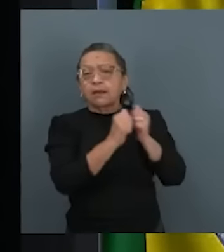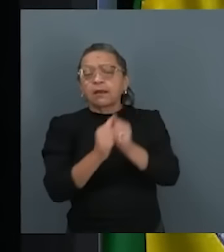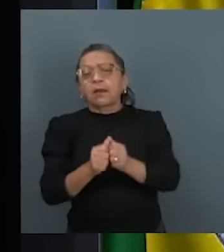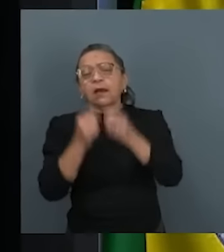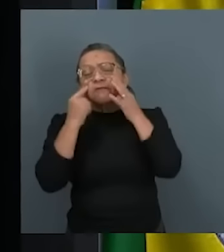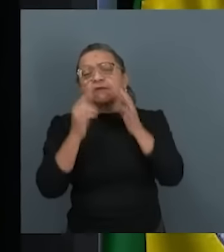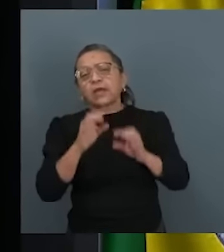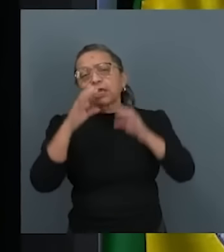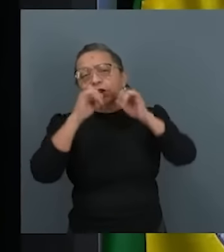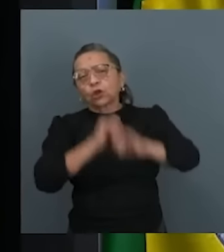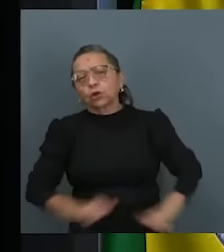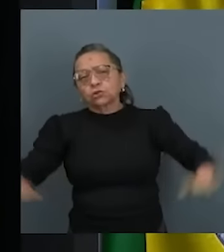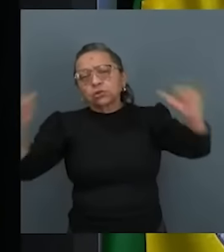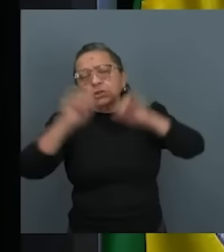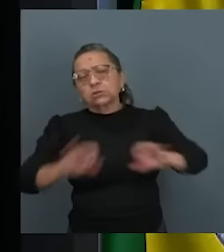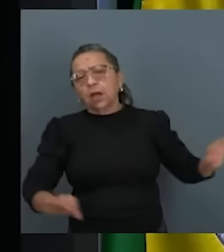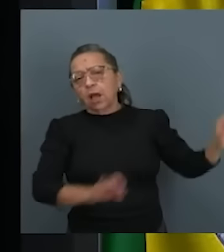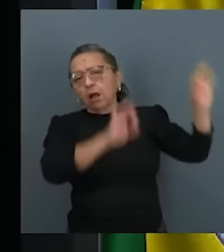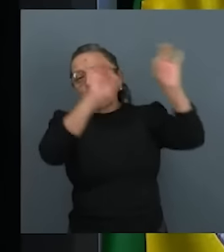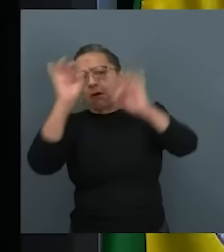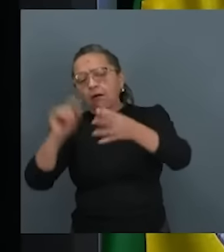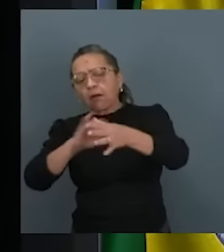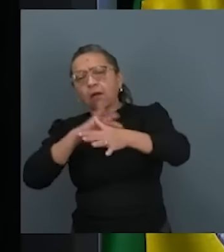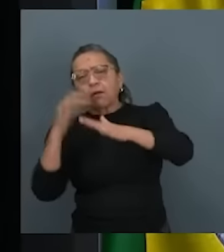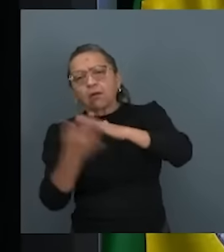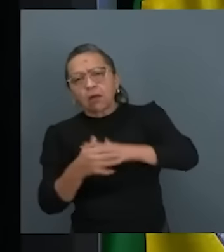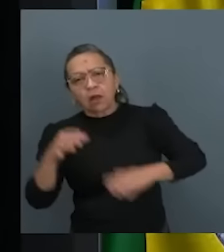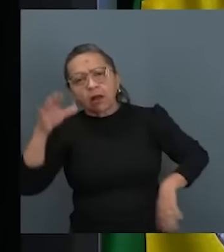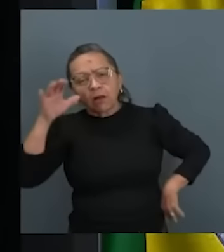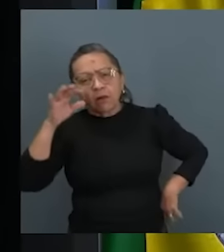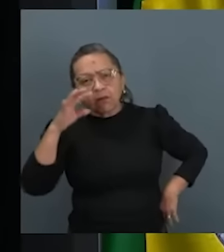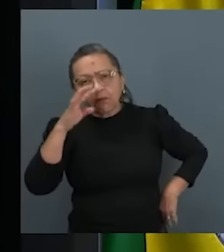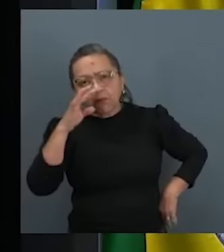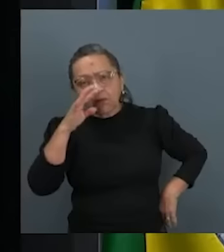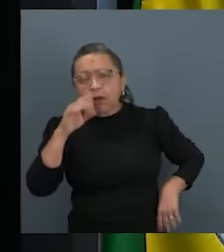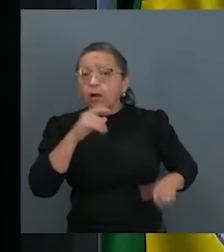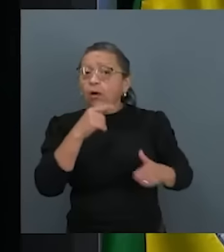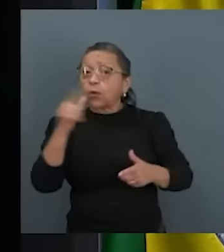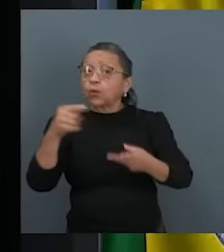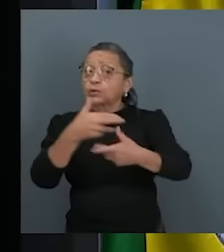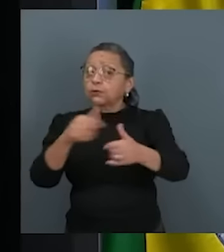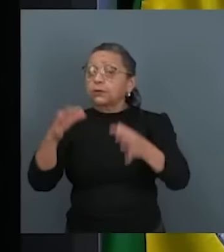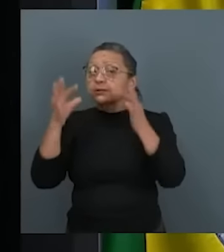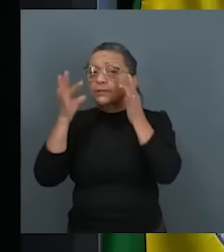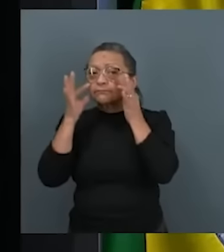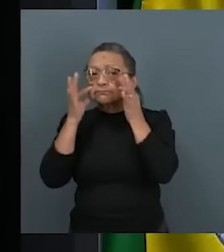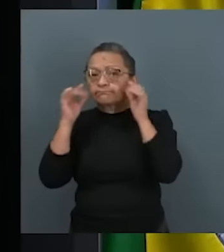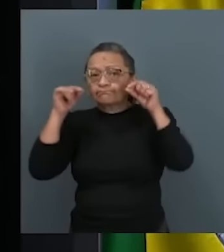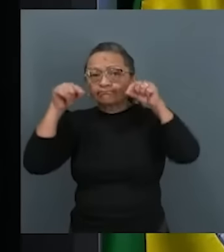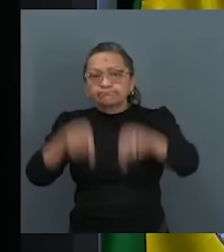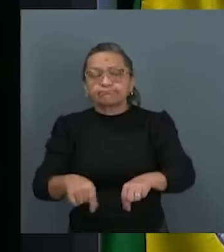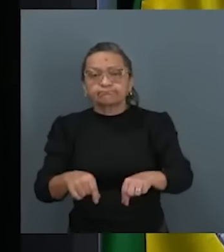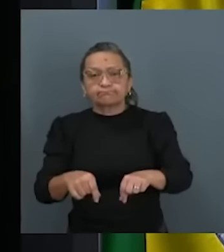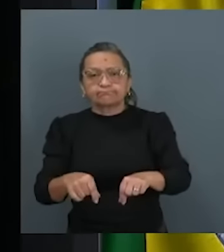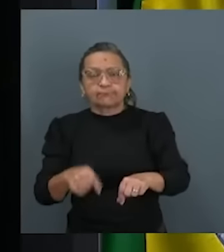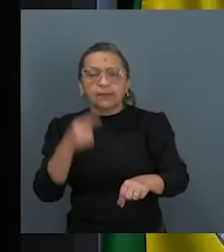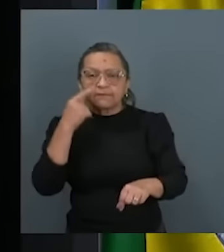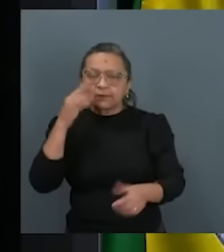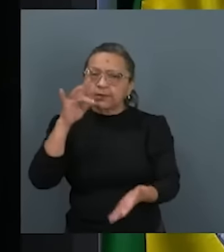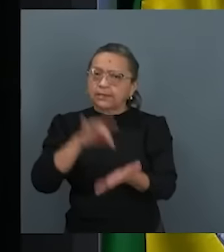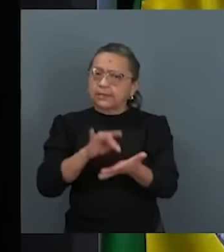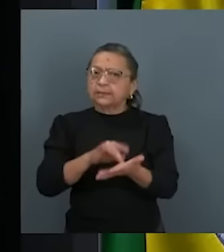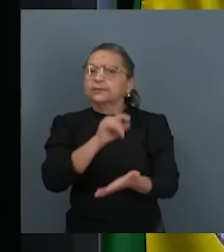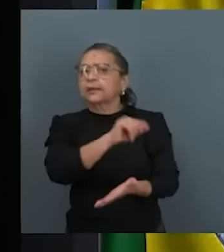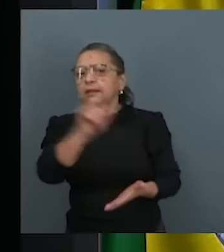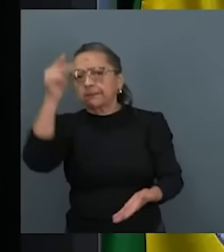noticiários, redes sociais. A outra coisa é estarmos no fronte acompanhando a realidade daqueles